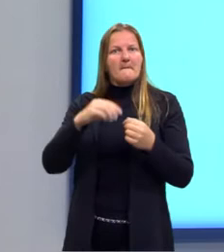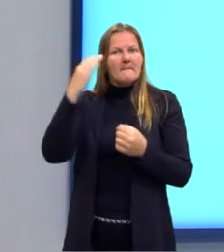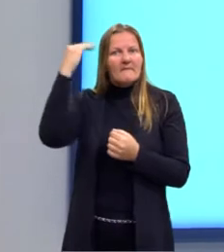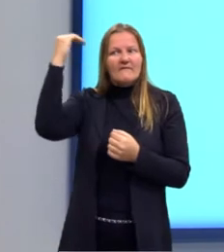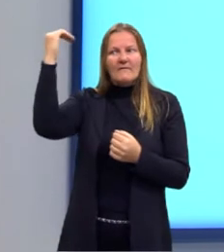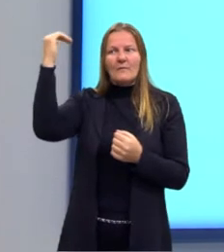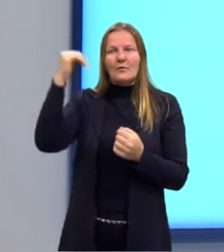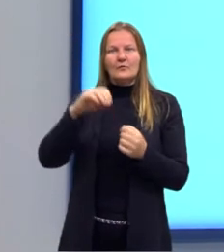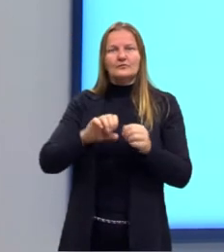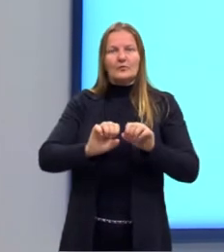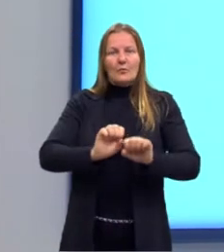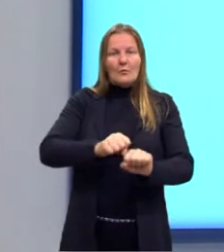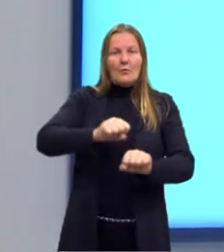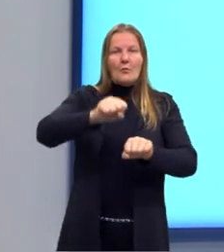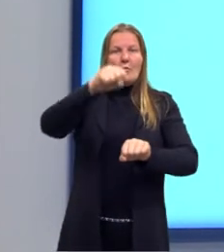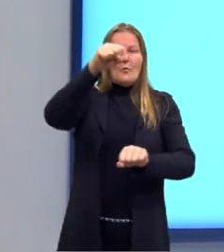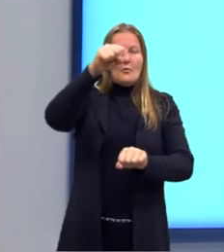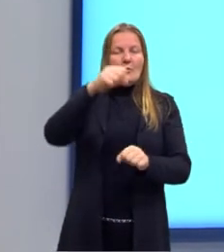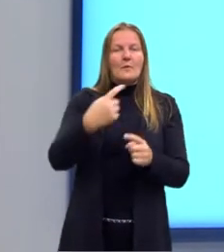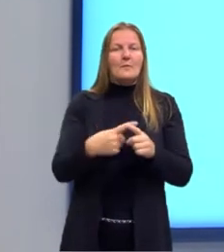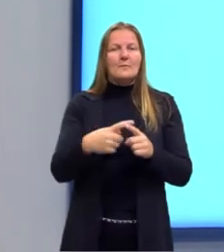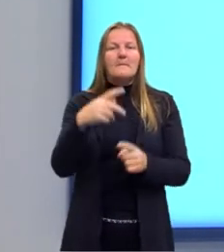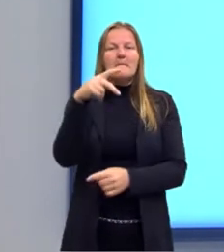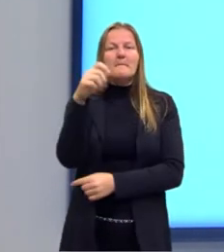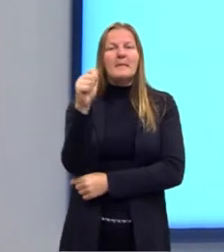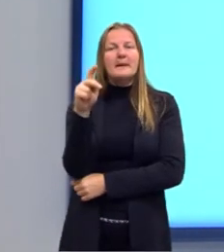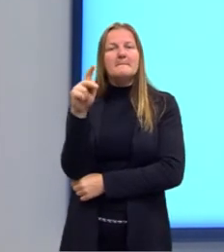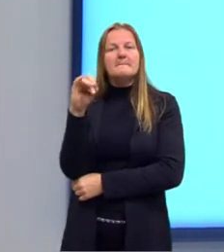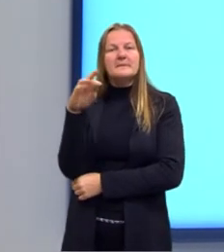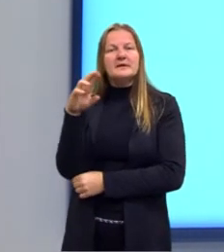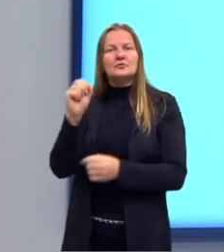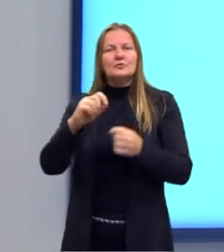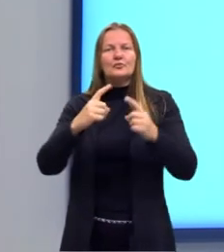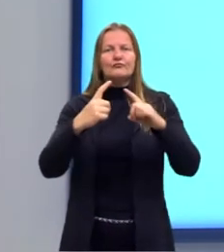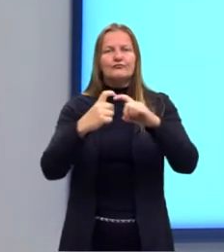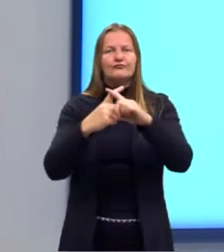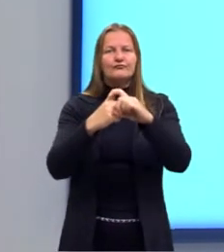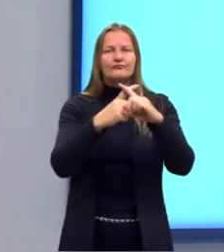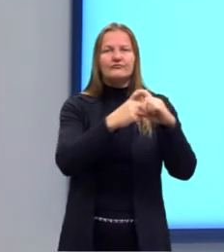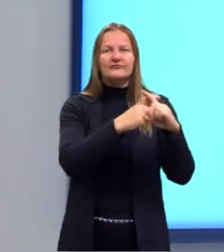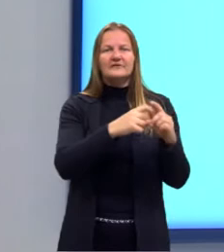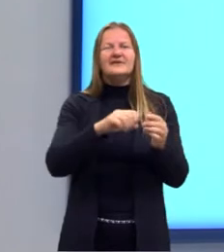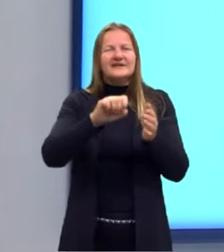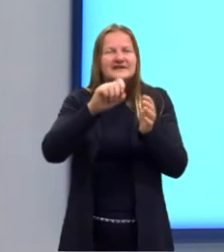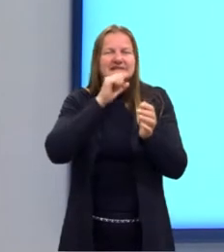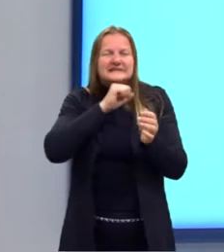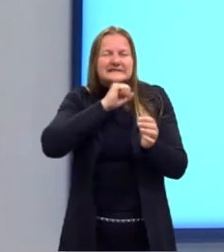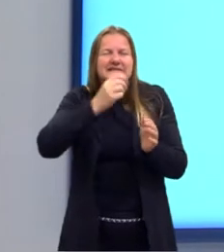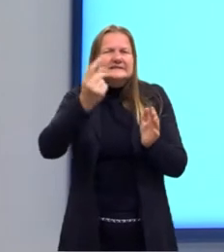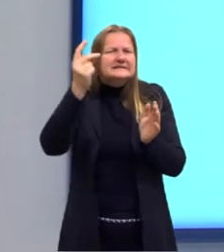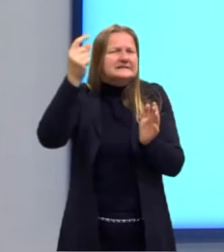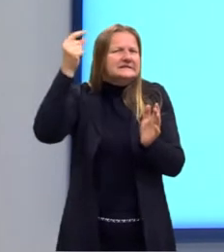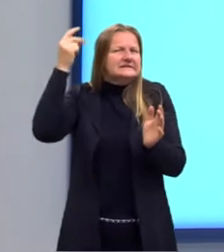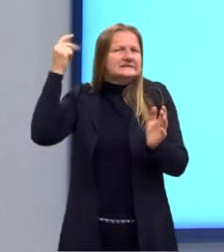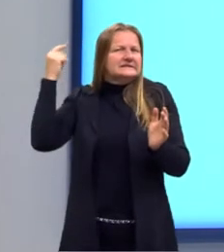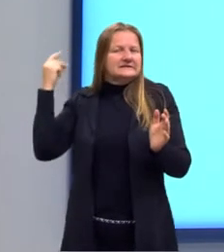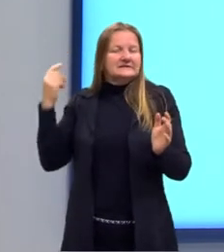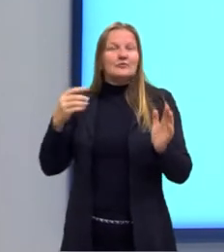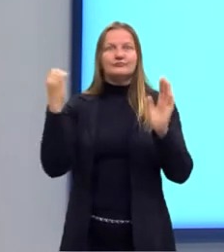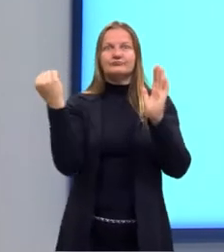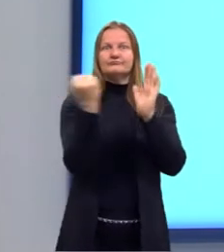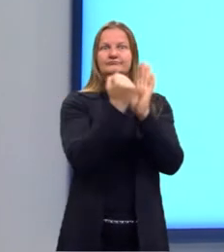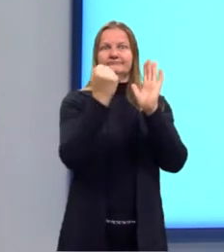nessa questão dos papiros, nas escritas matemáticas que foram aí identificadas.